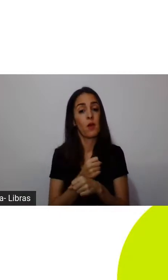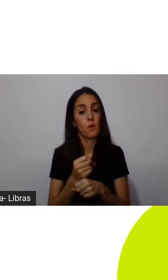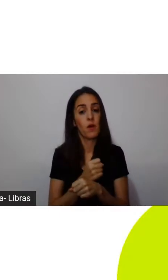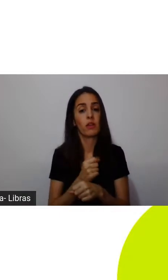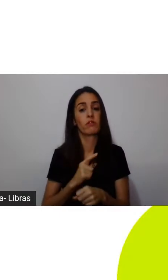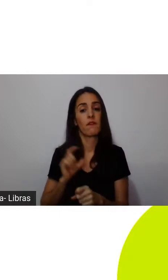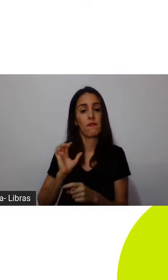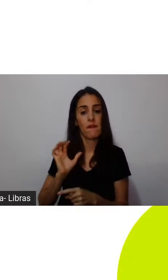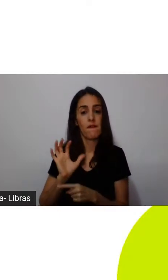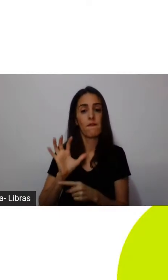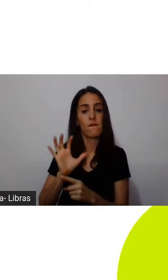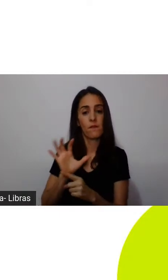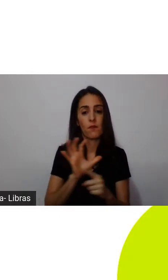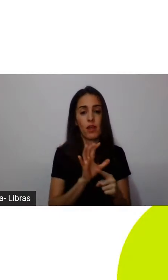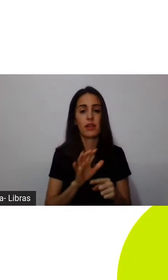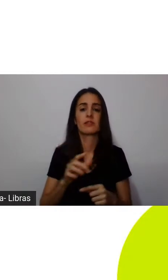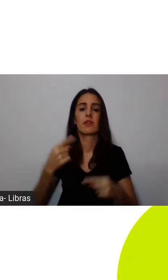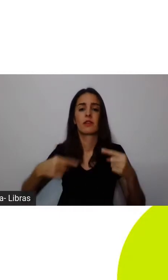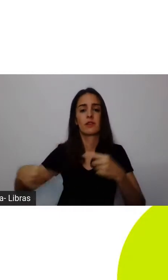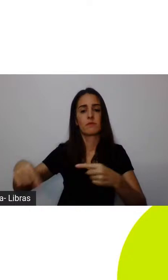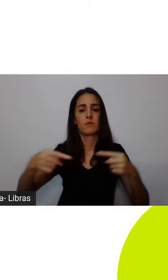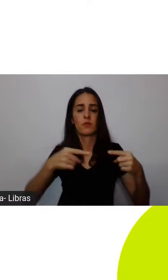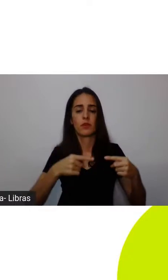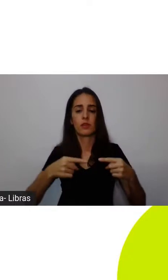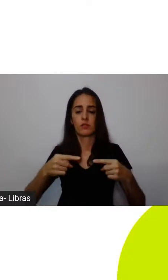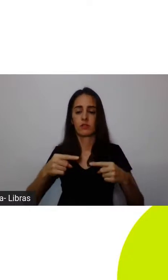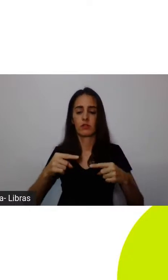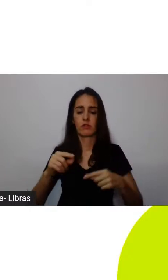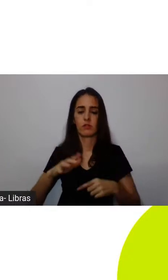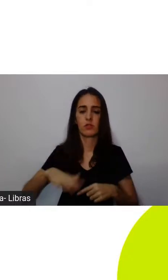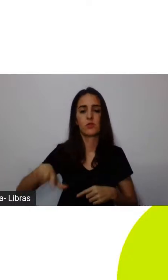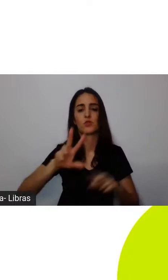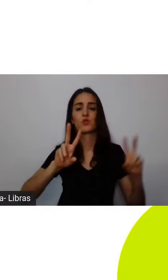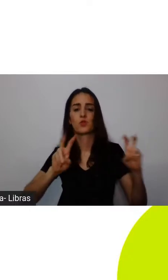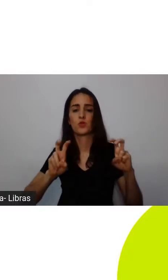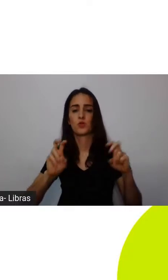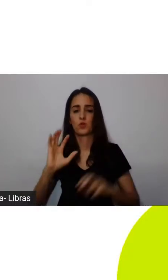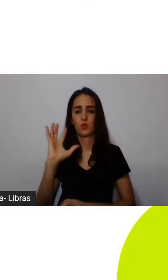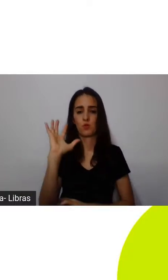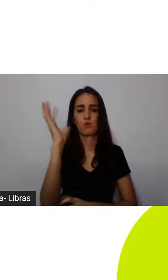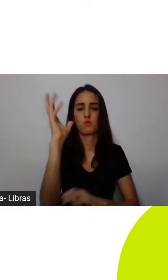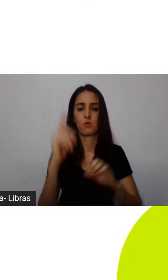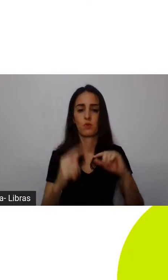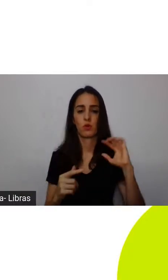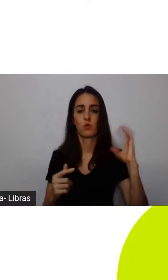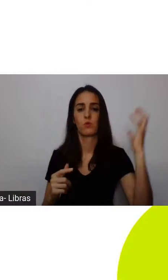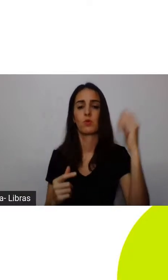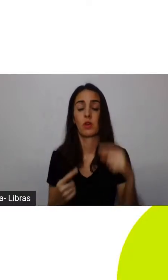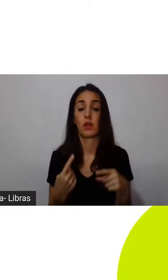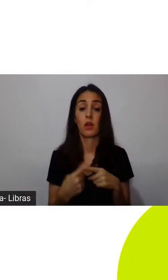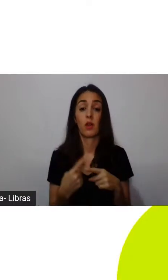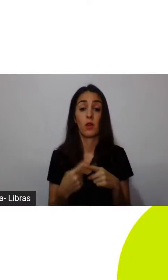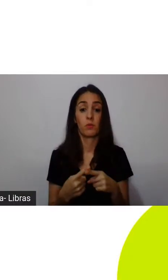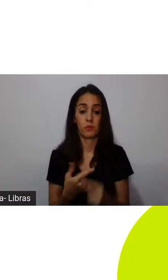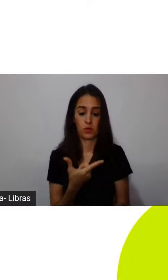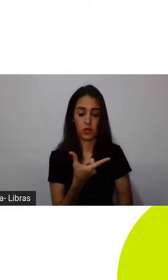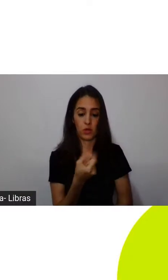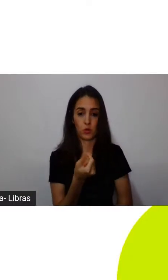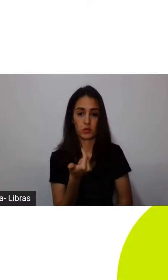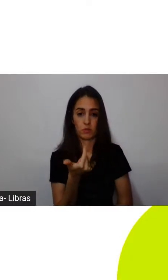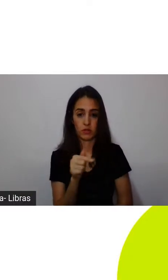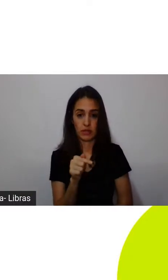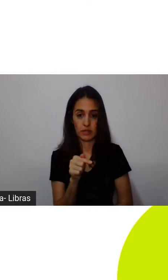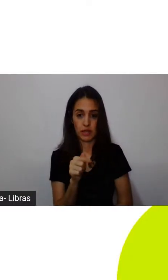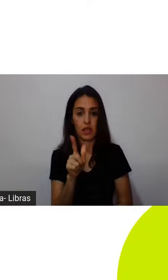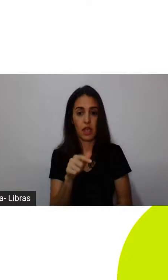Em 2017, a gente bateu o recorde de ano mais quente, até então.